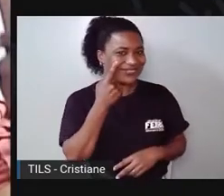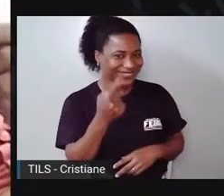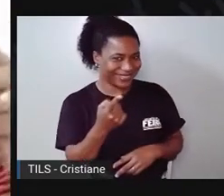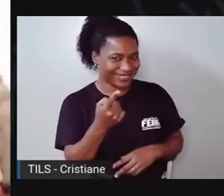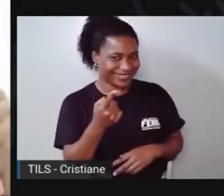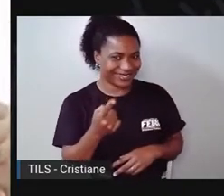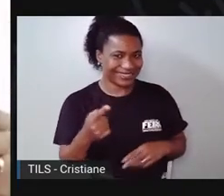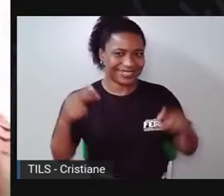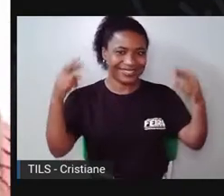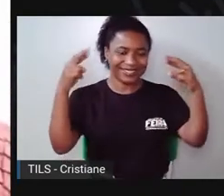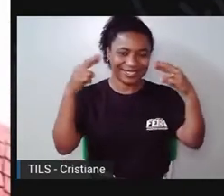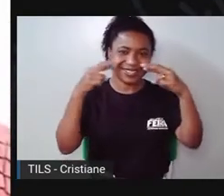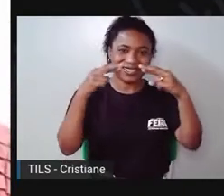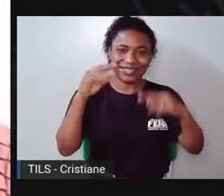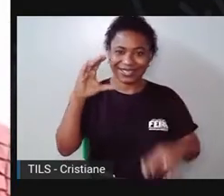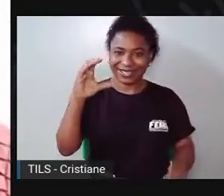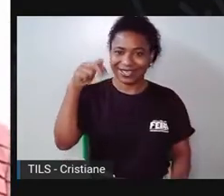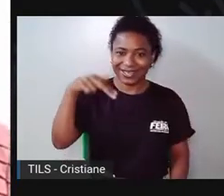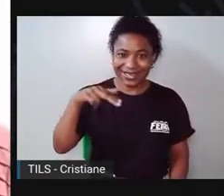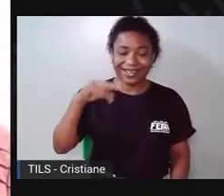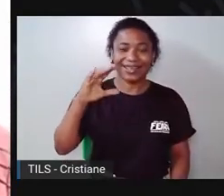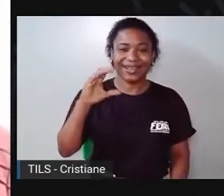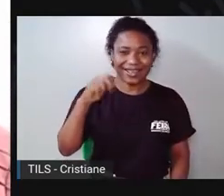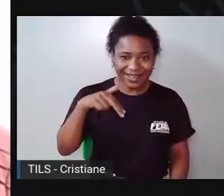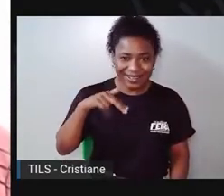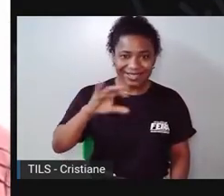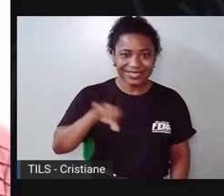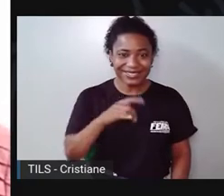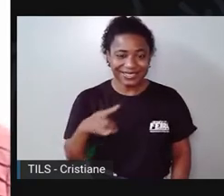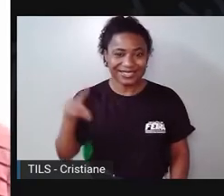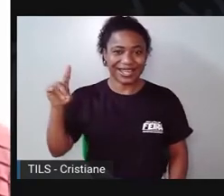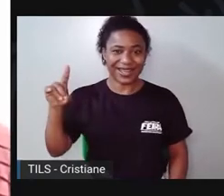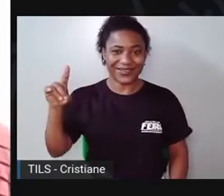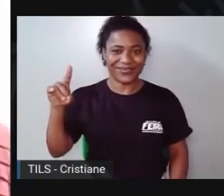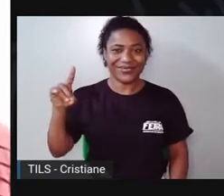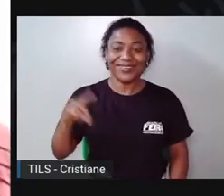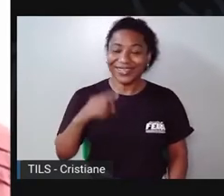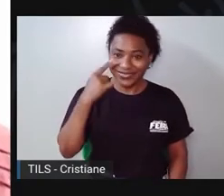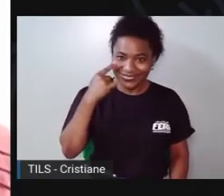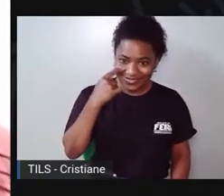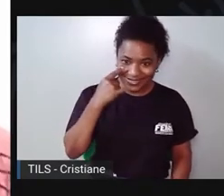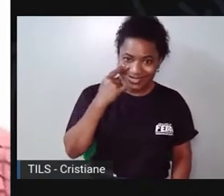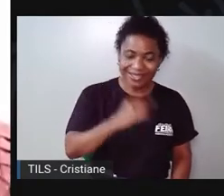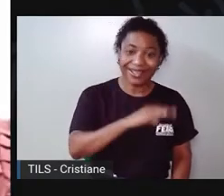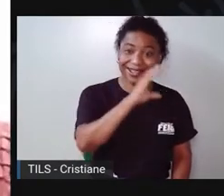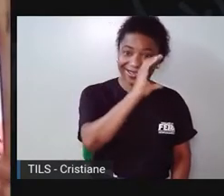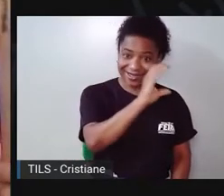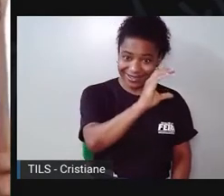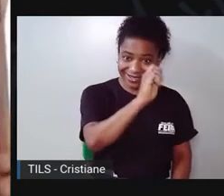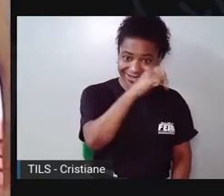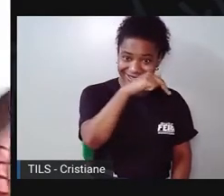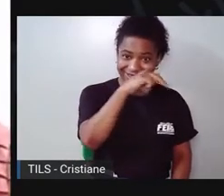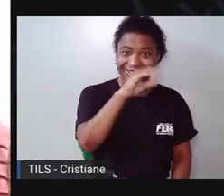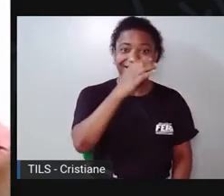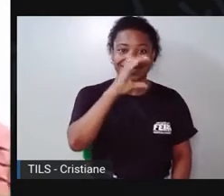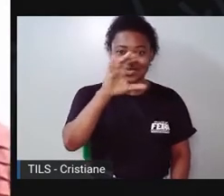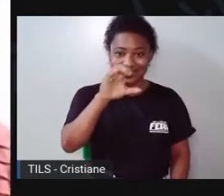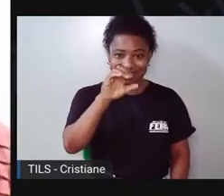Can, can, san, san, san, san, Mais uma vez Can,